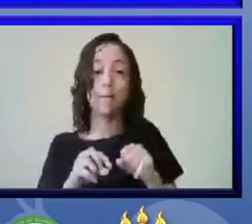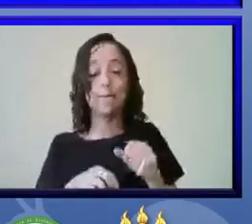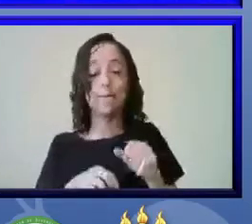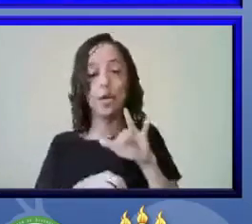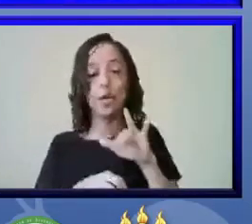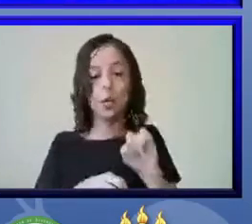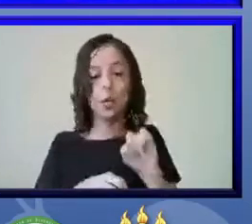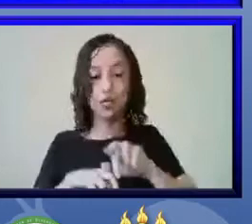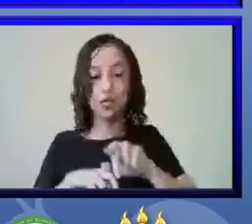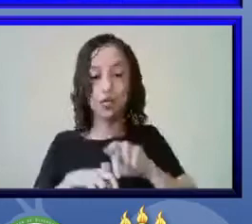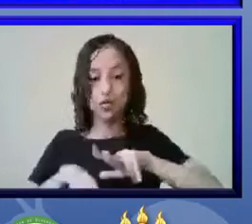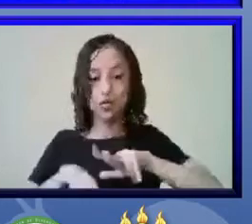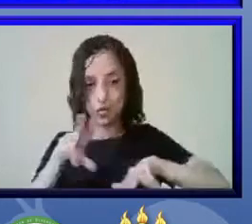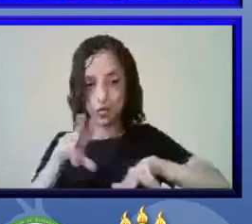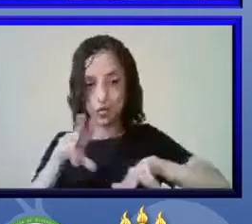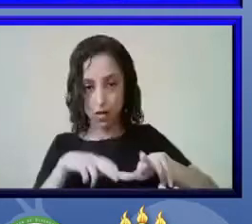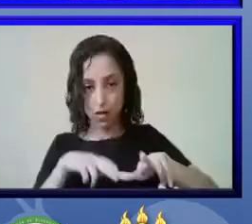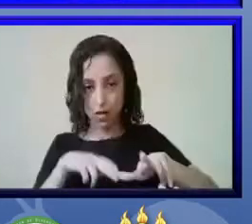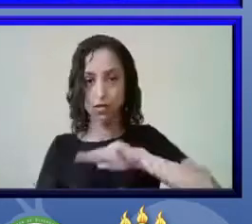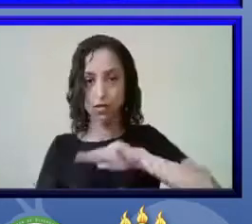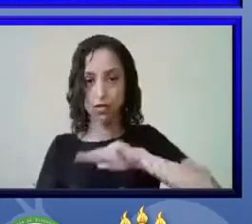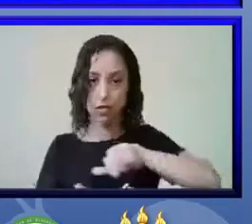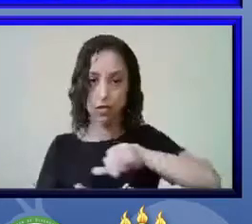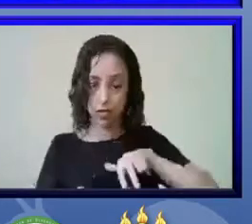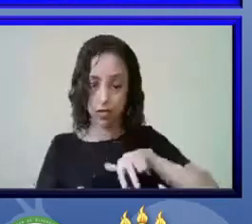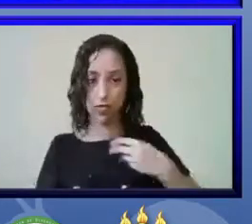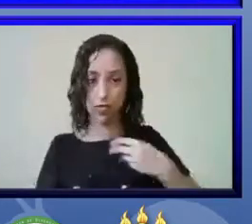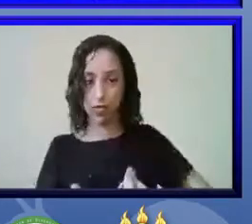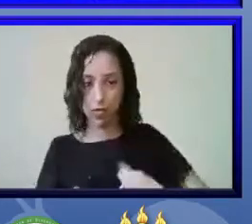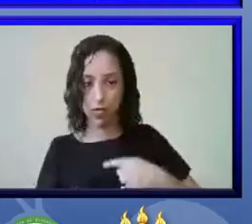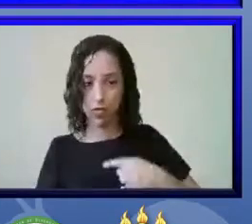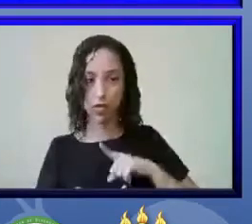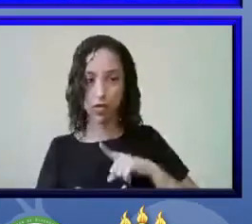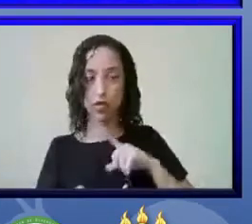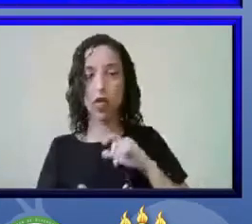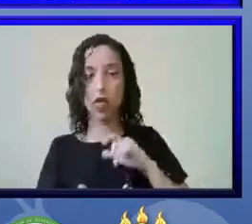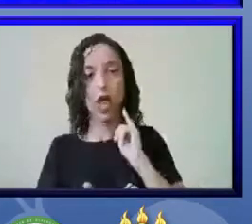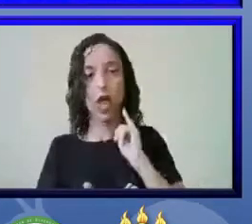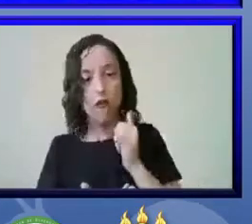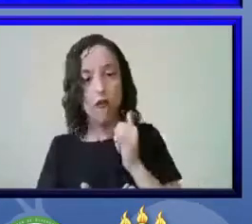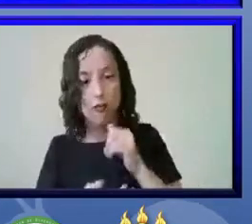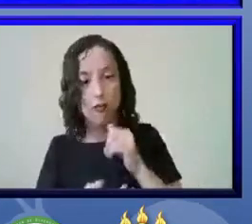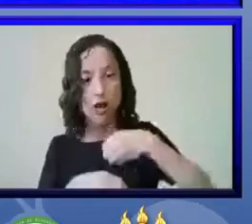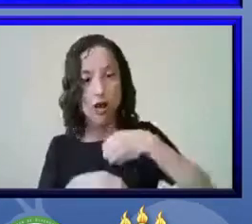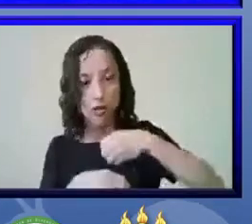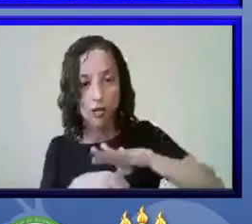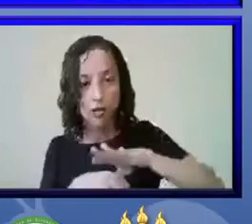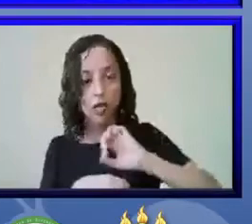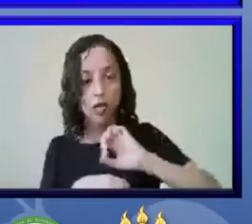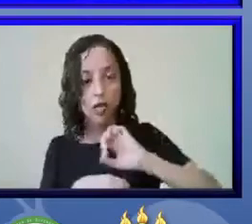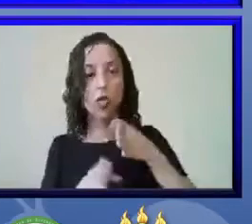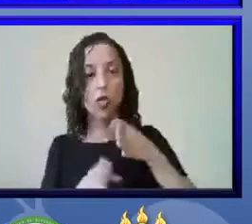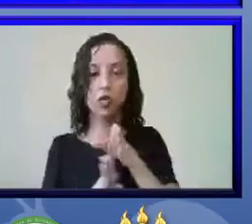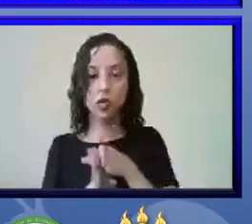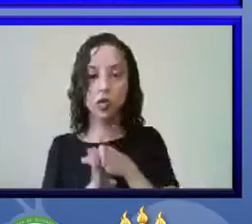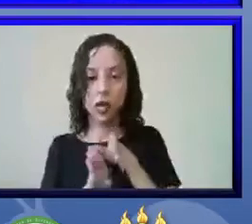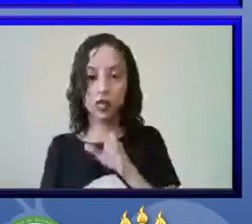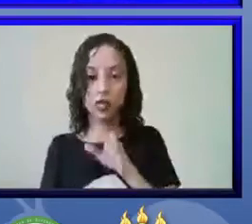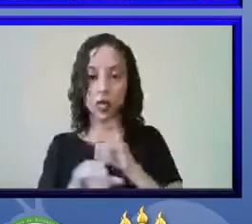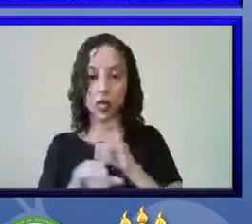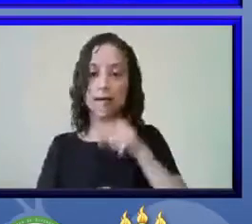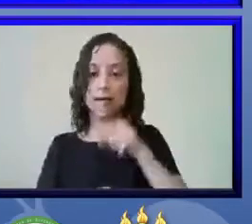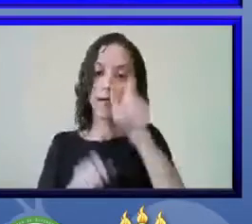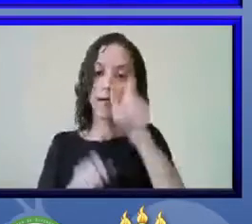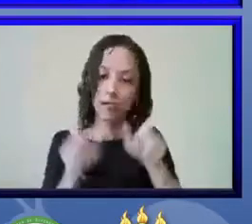é informado ou é orientado para que os pesquisadores,